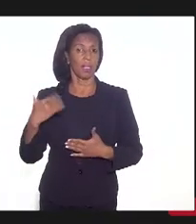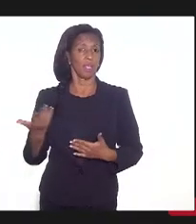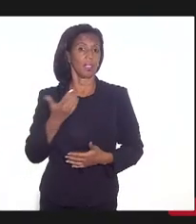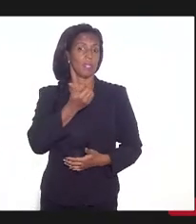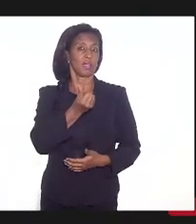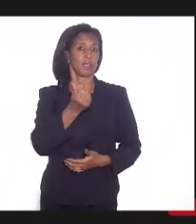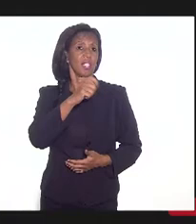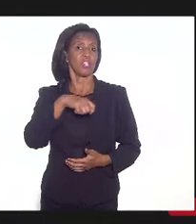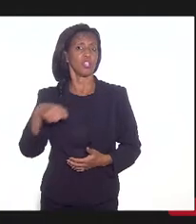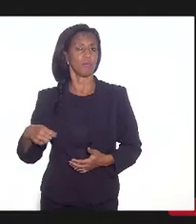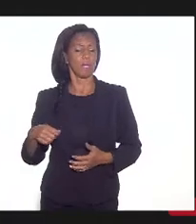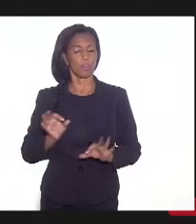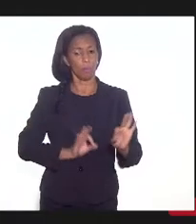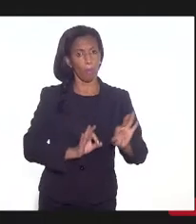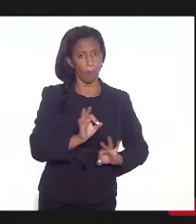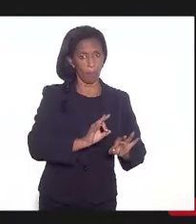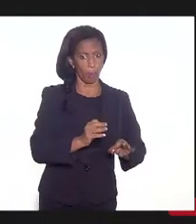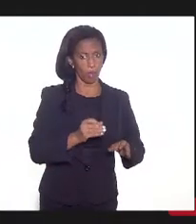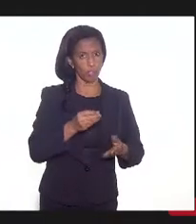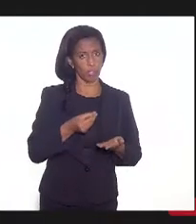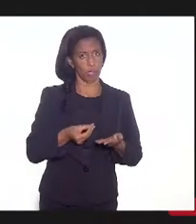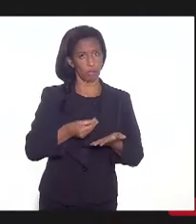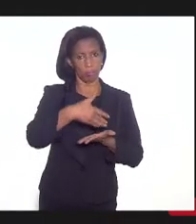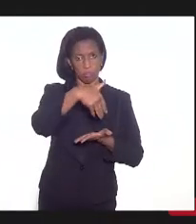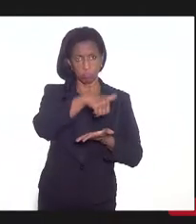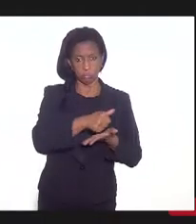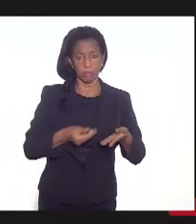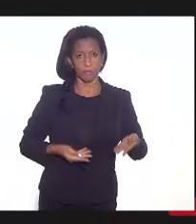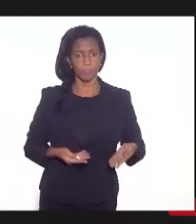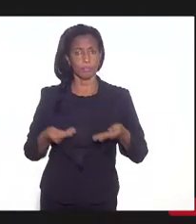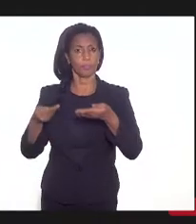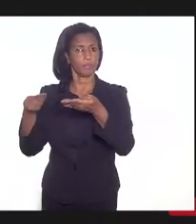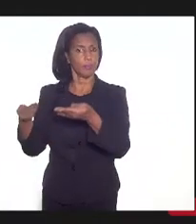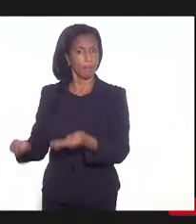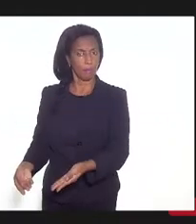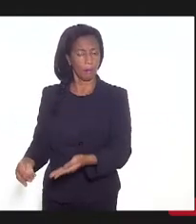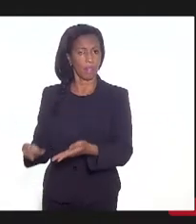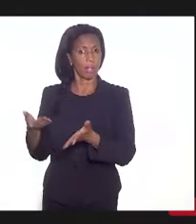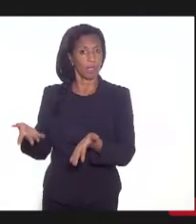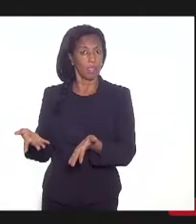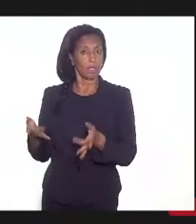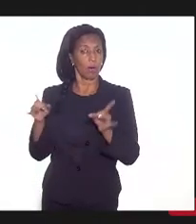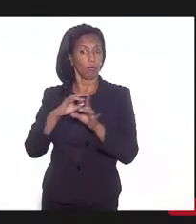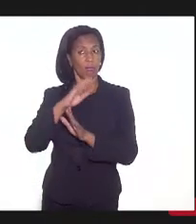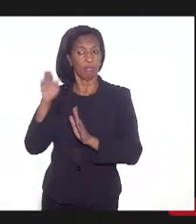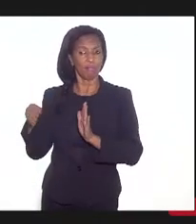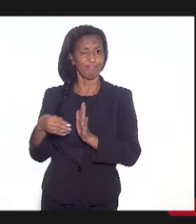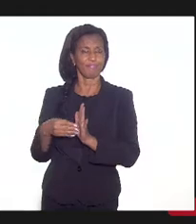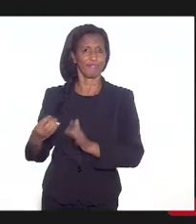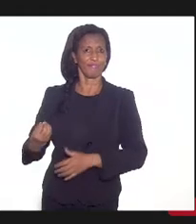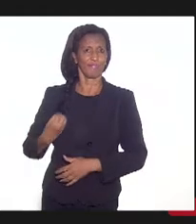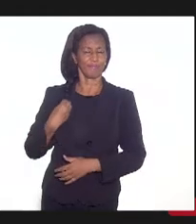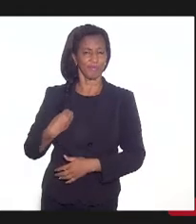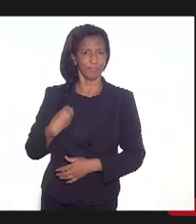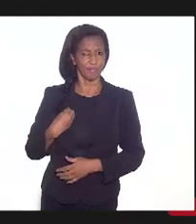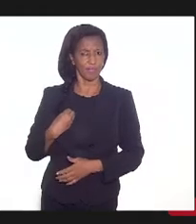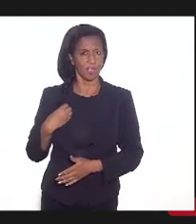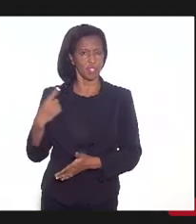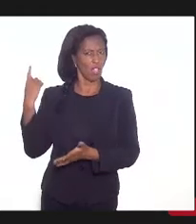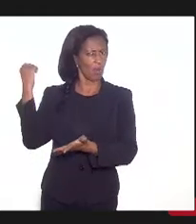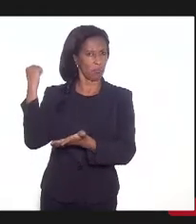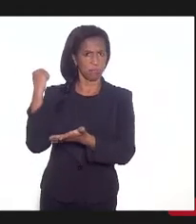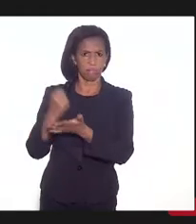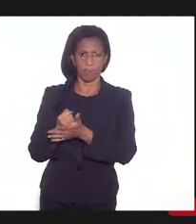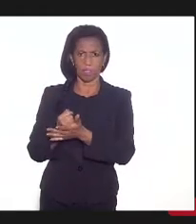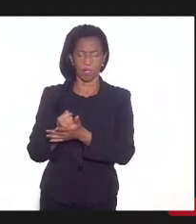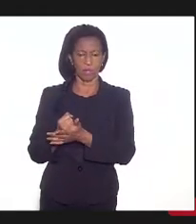para entregar o plano, homologar ele e passar, então, a vigência plena dele, já com as coisas pactuadas, então,